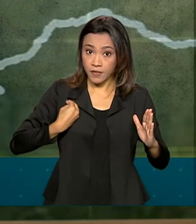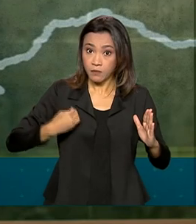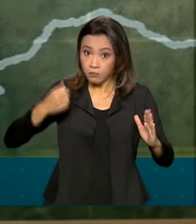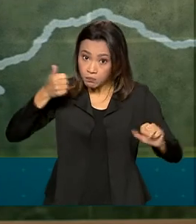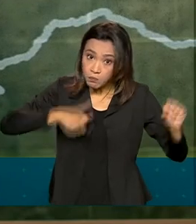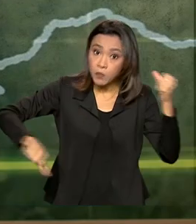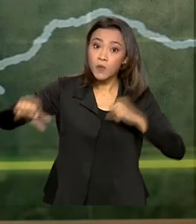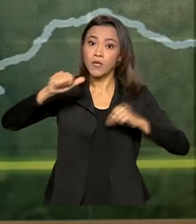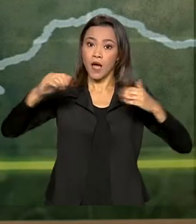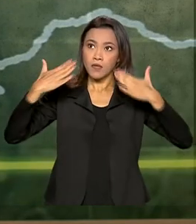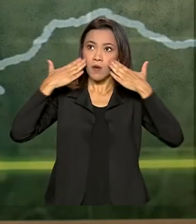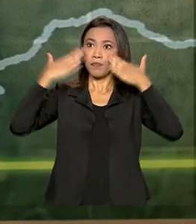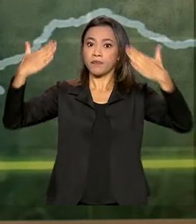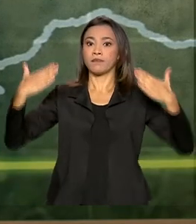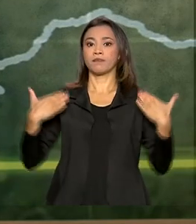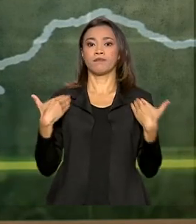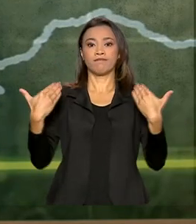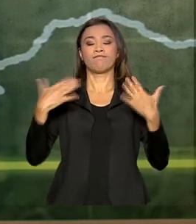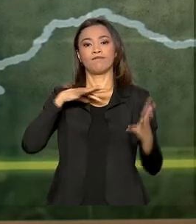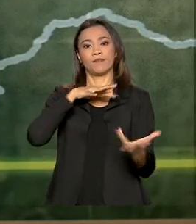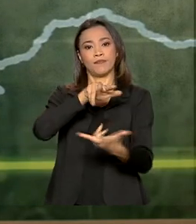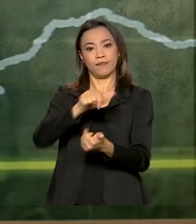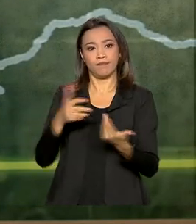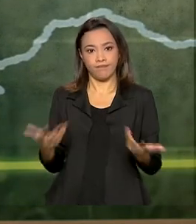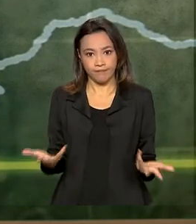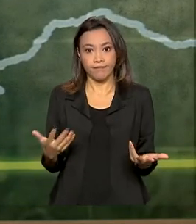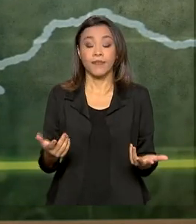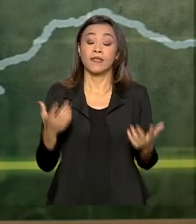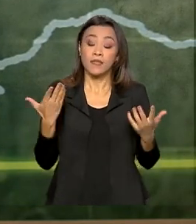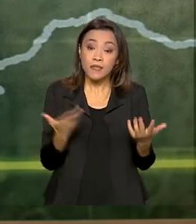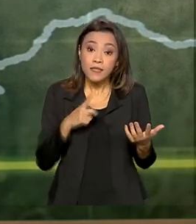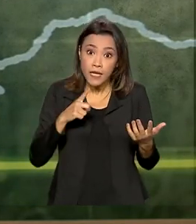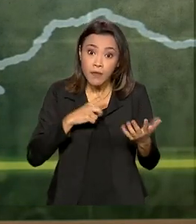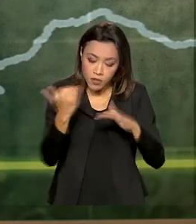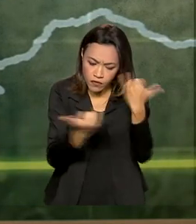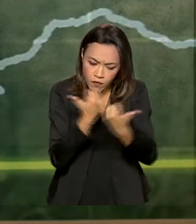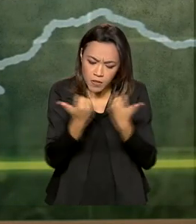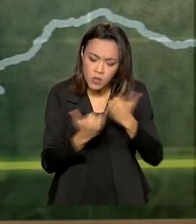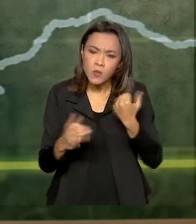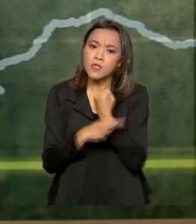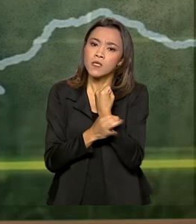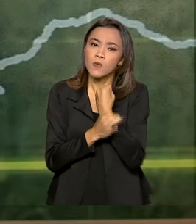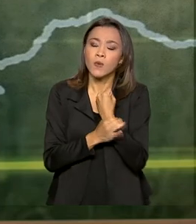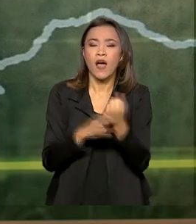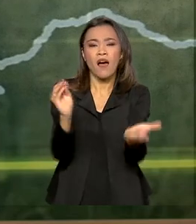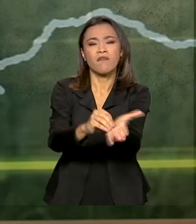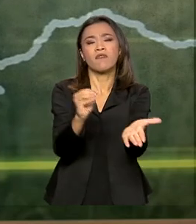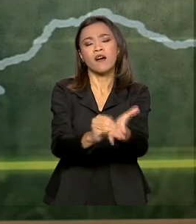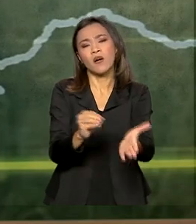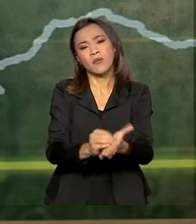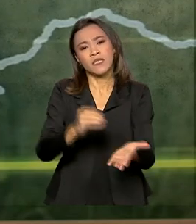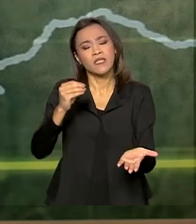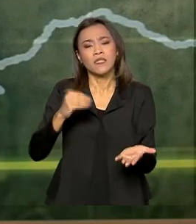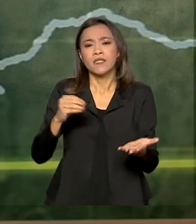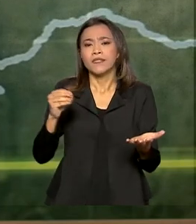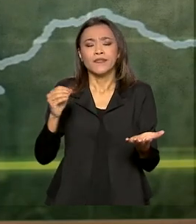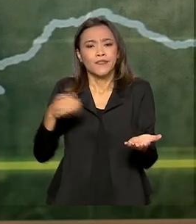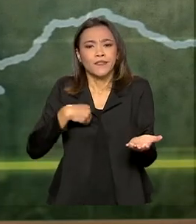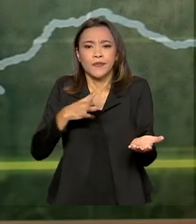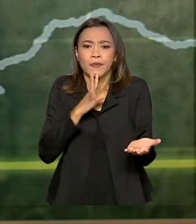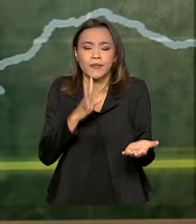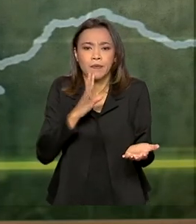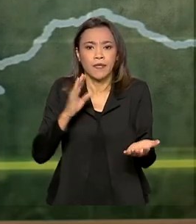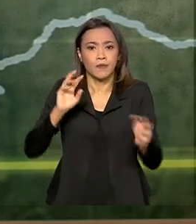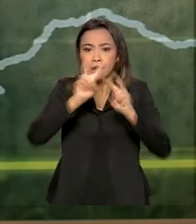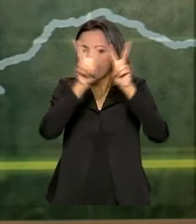imagem. Aqui temos dados consistentes, então, o desconhecimento sobre a agricultura brasileira